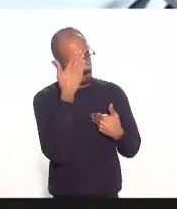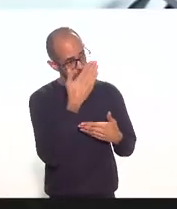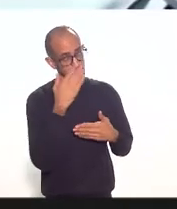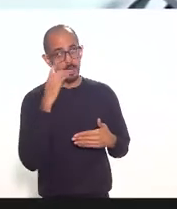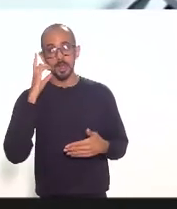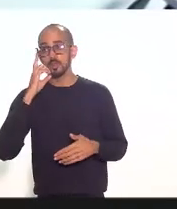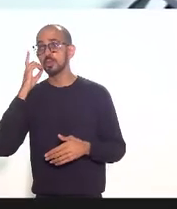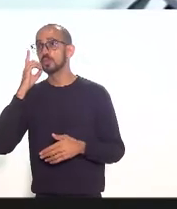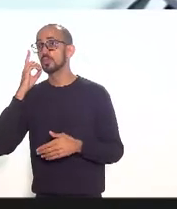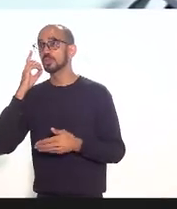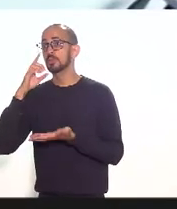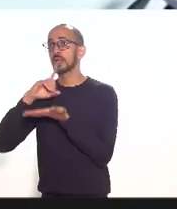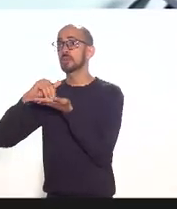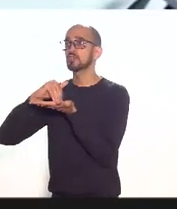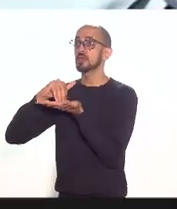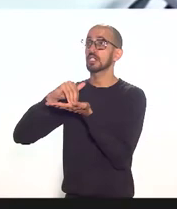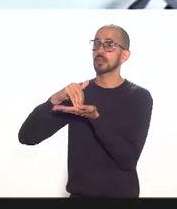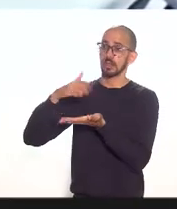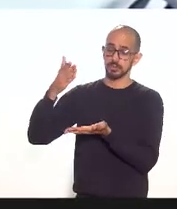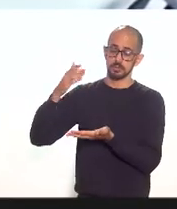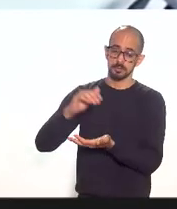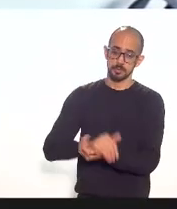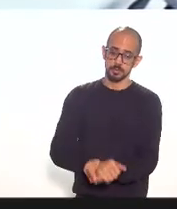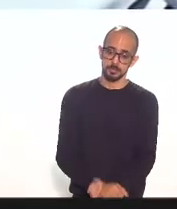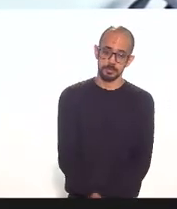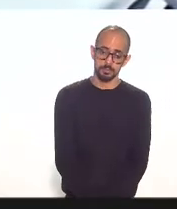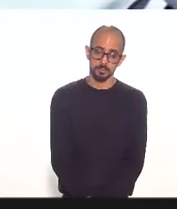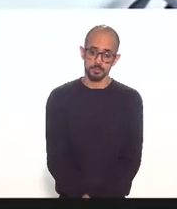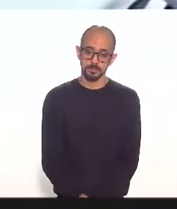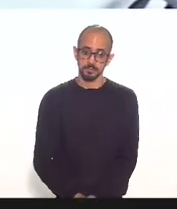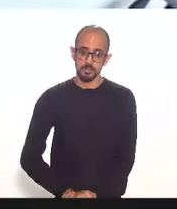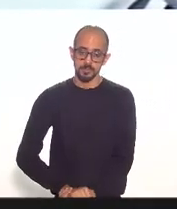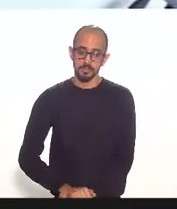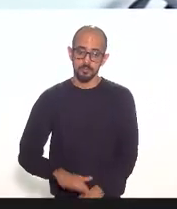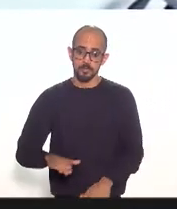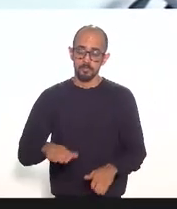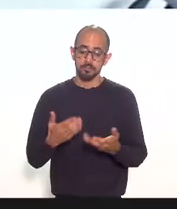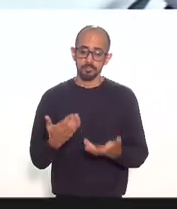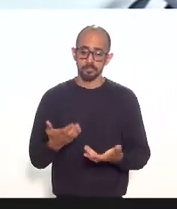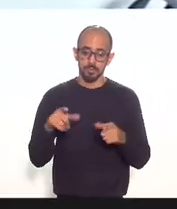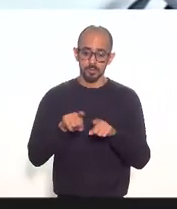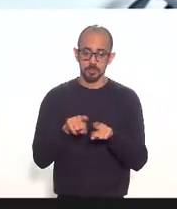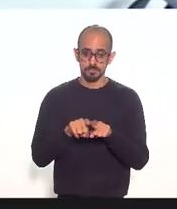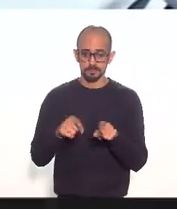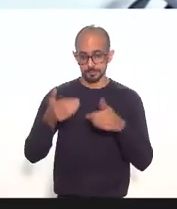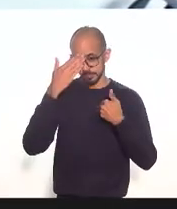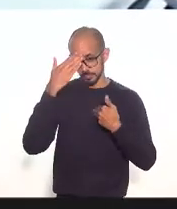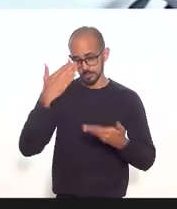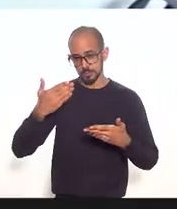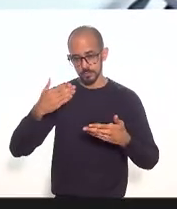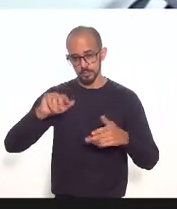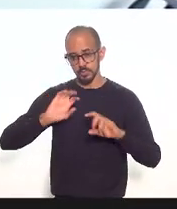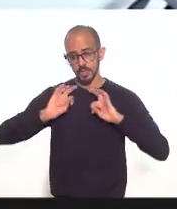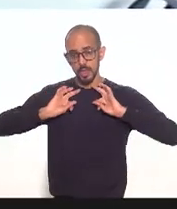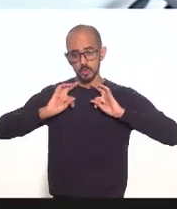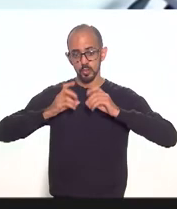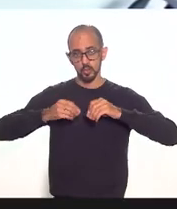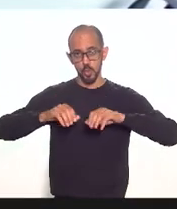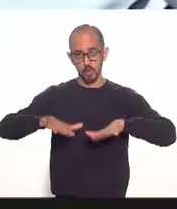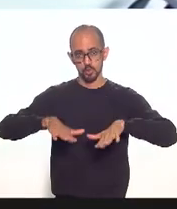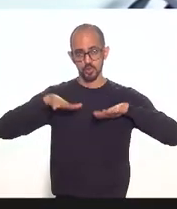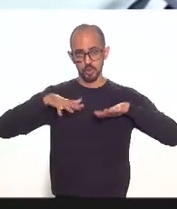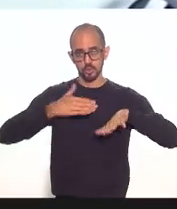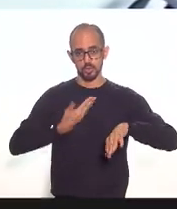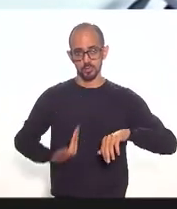secretário tutuca eu queria agradecer a presença de todas e de